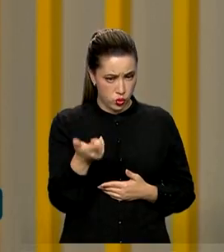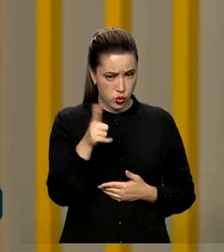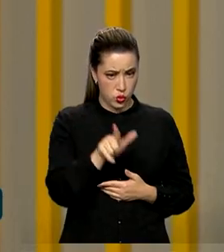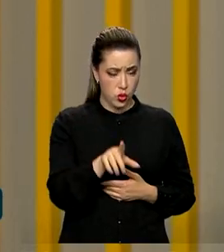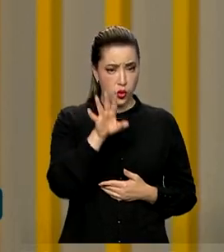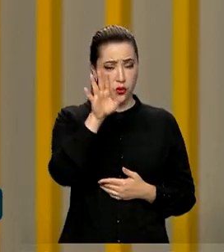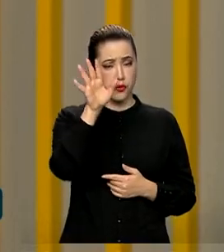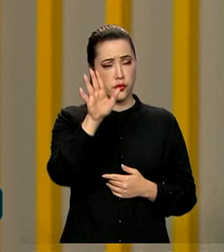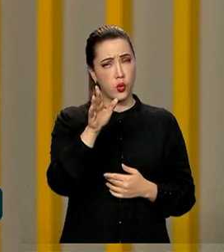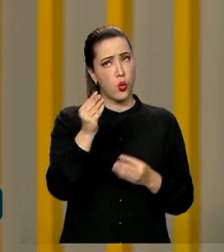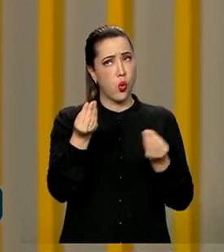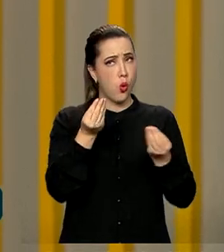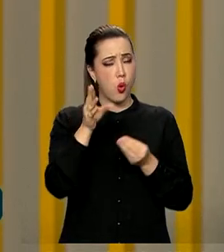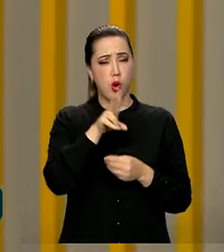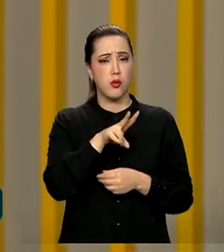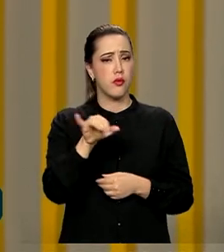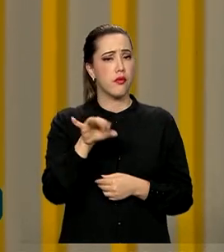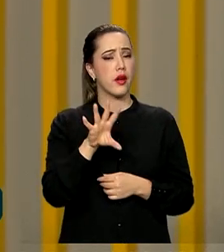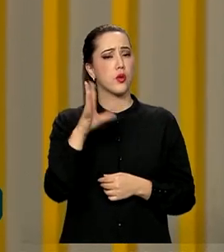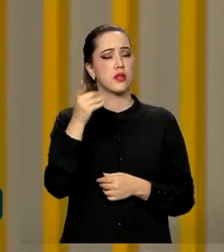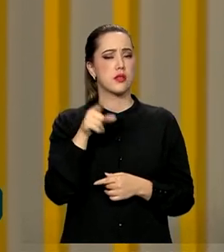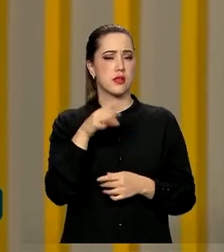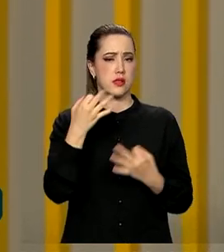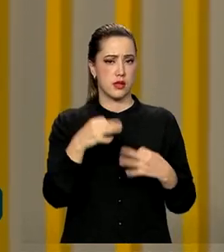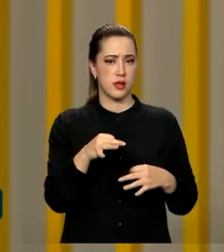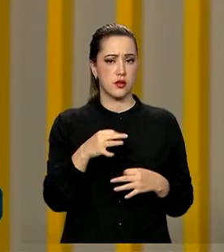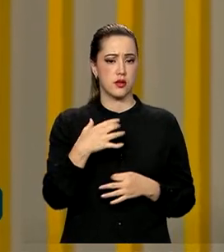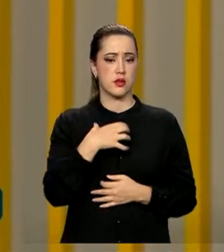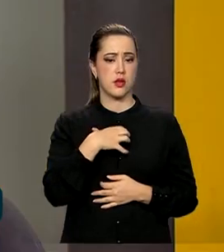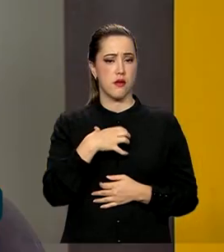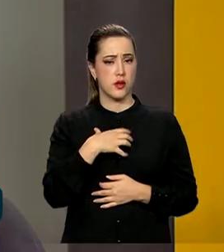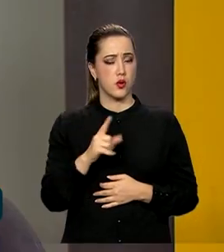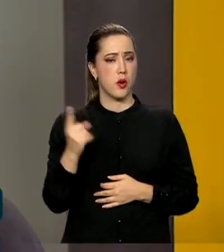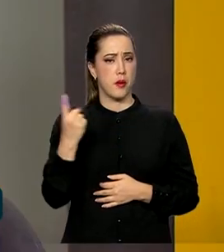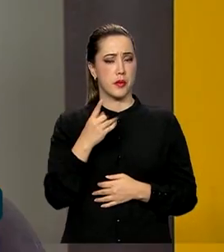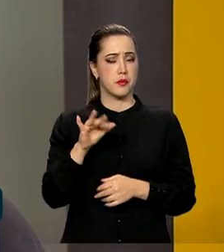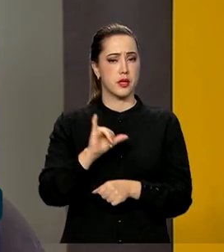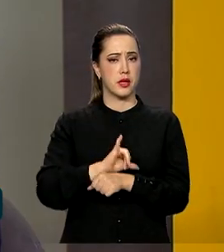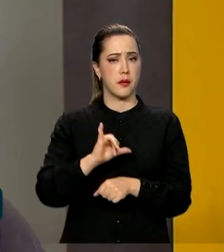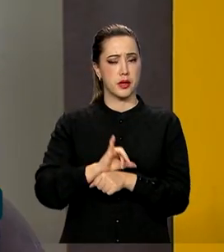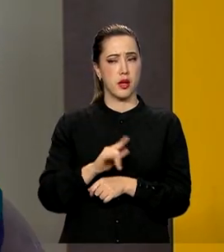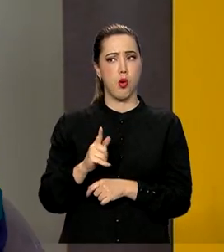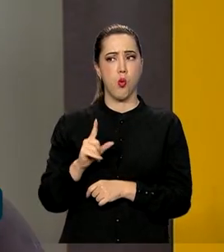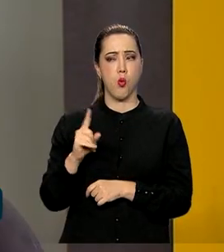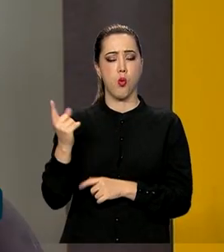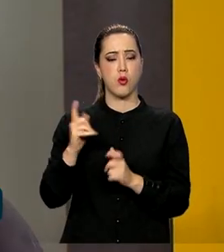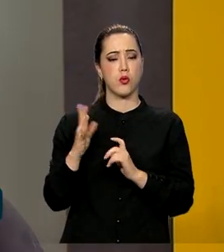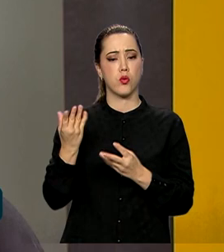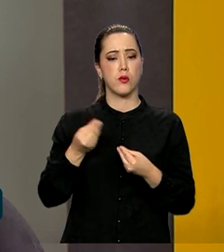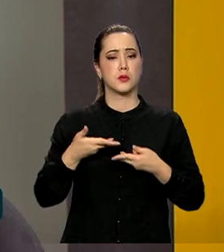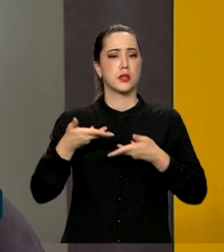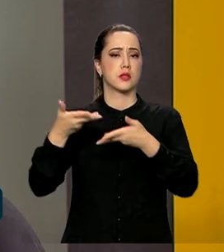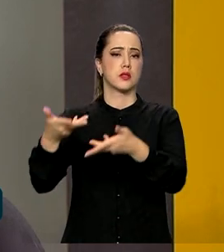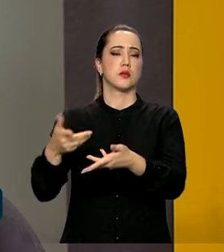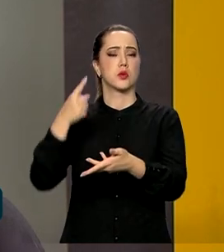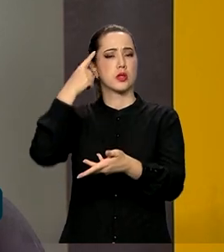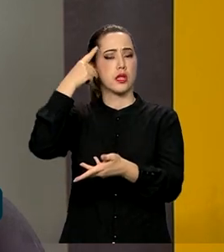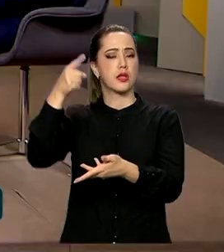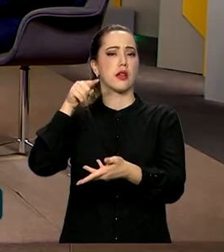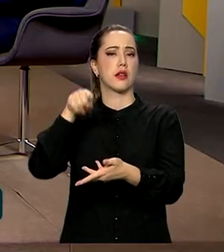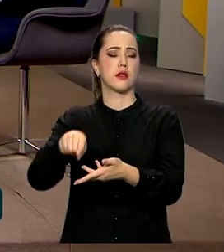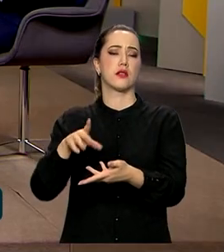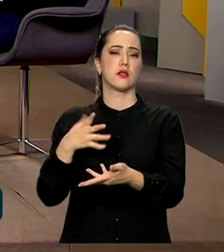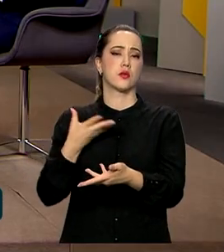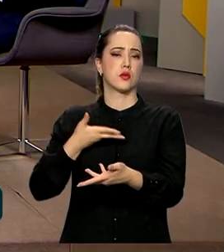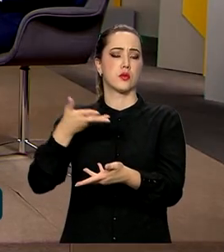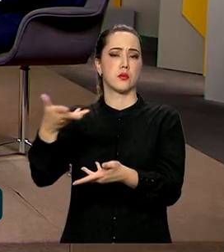processo em si. Salvador é a primeira capital que vai receber a caravana. Como é que foi a recepção da ideia, secretário?